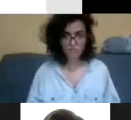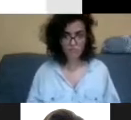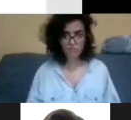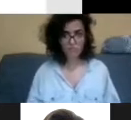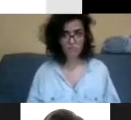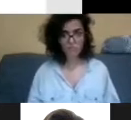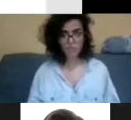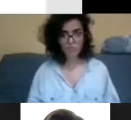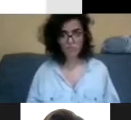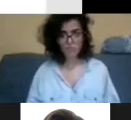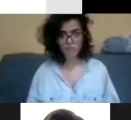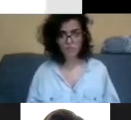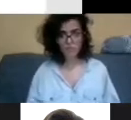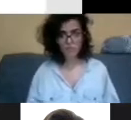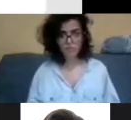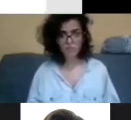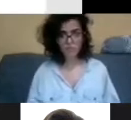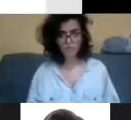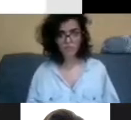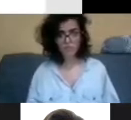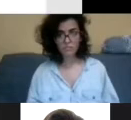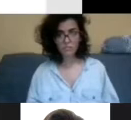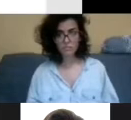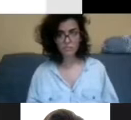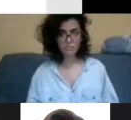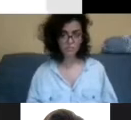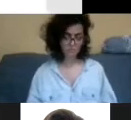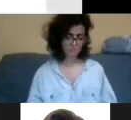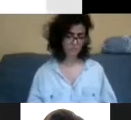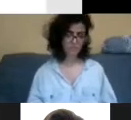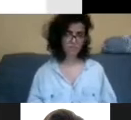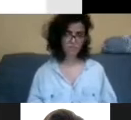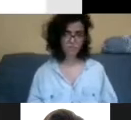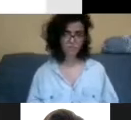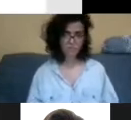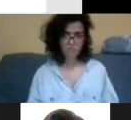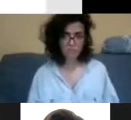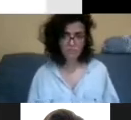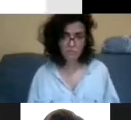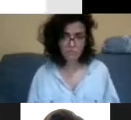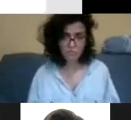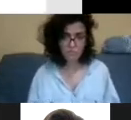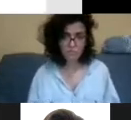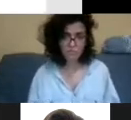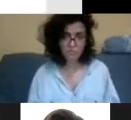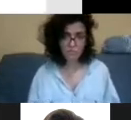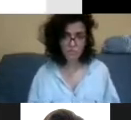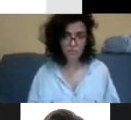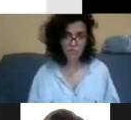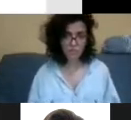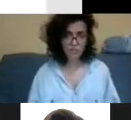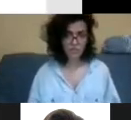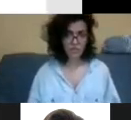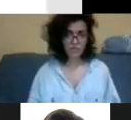o objetivo da linguagem simples é você encontrar o que você precisa, entender aquilo que você encontrou e